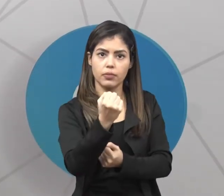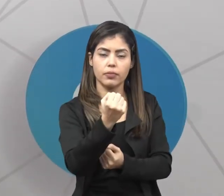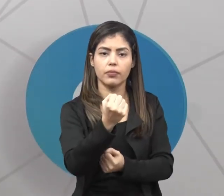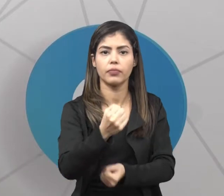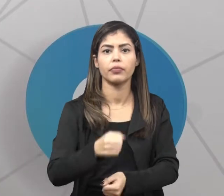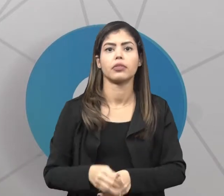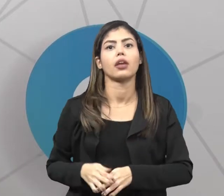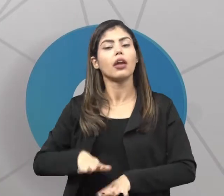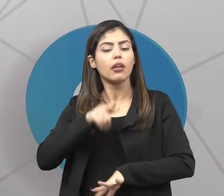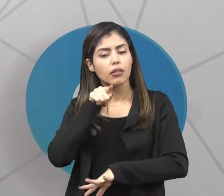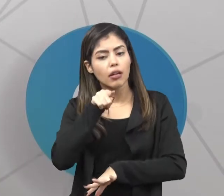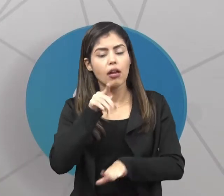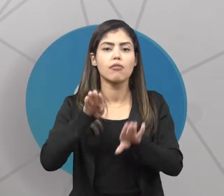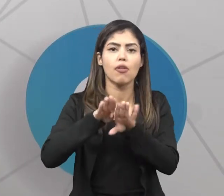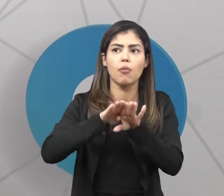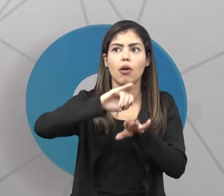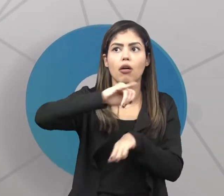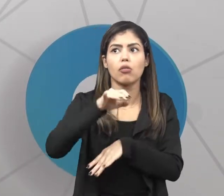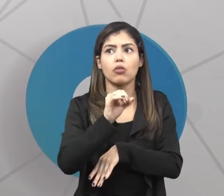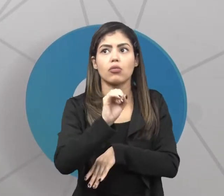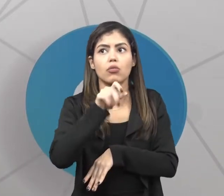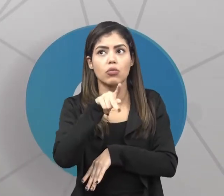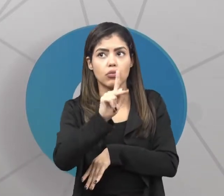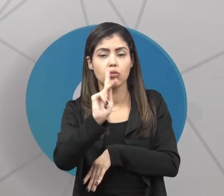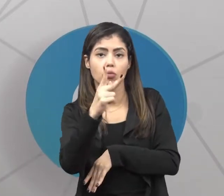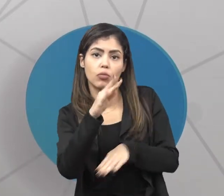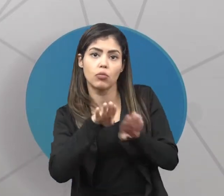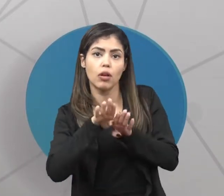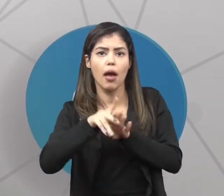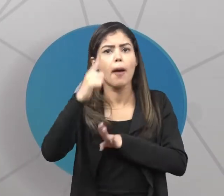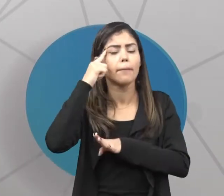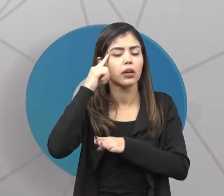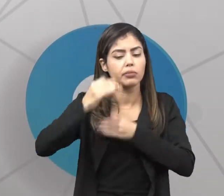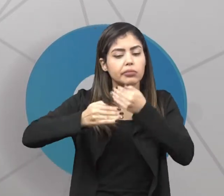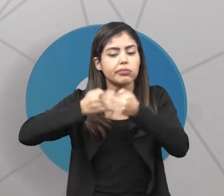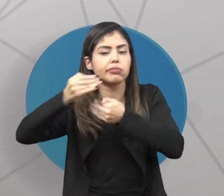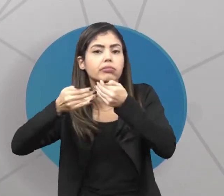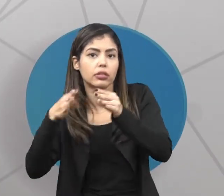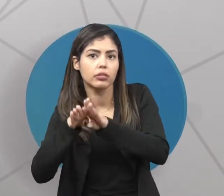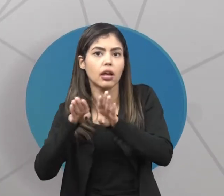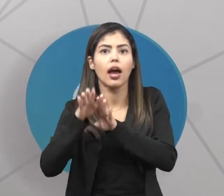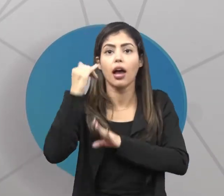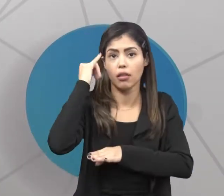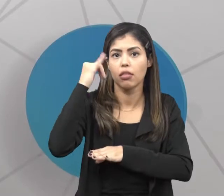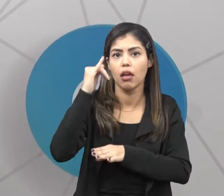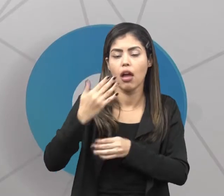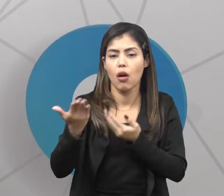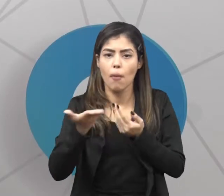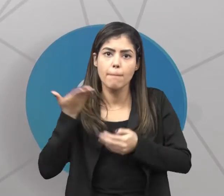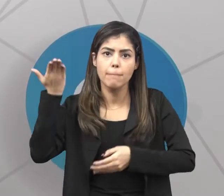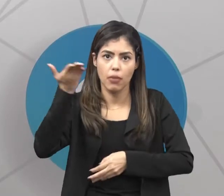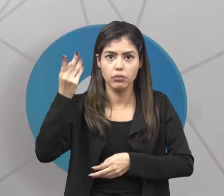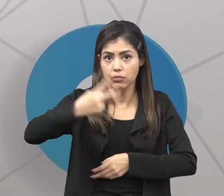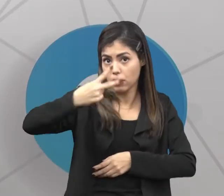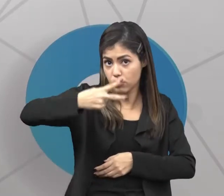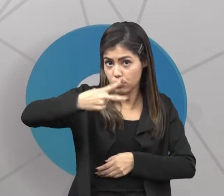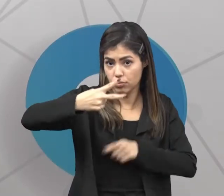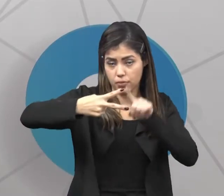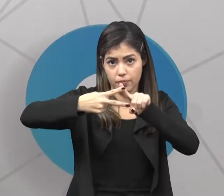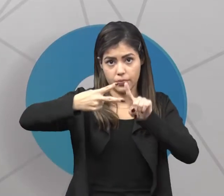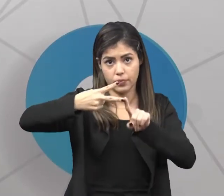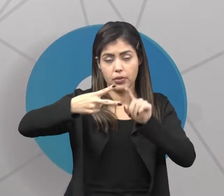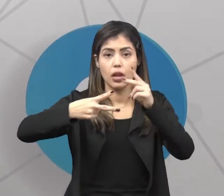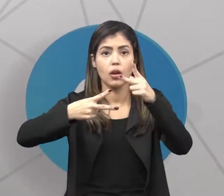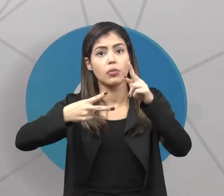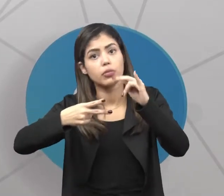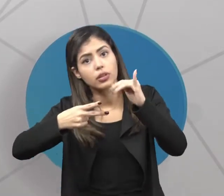E dessa forma, John Locke vai poder desenvolver as suas ideias com base nessas duas revoluções. Revolução Puritana